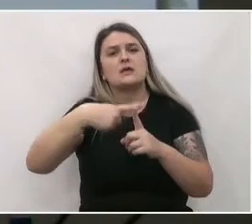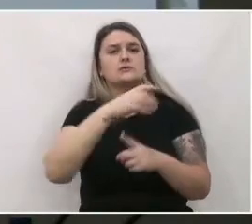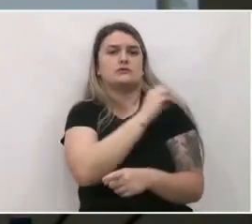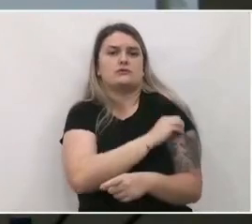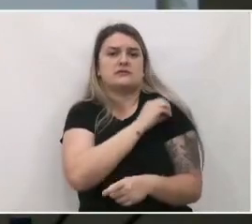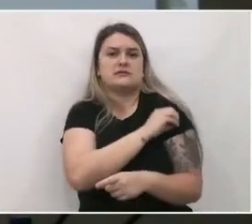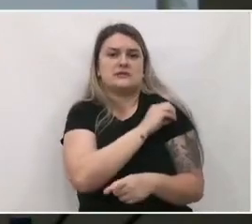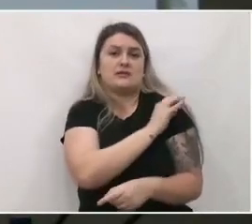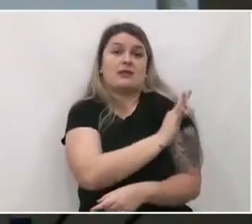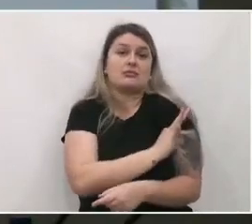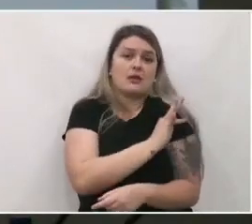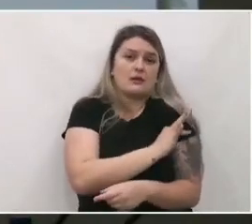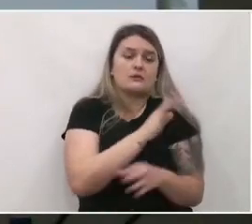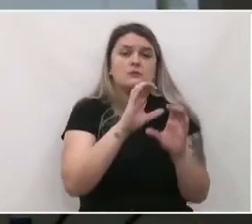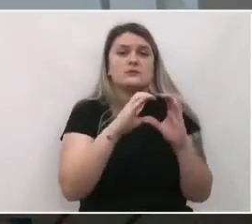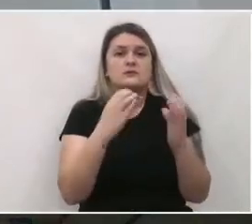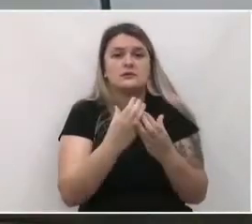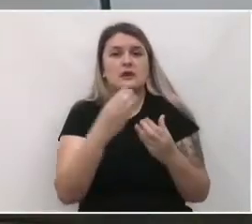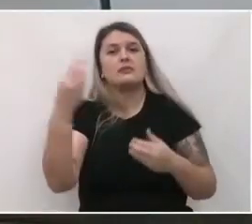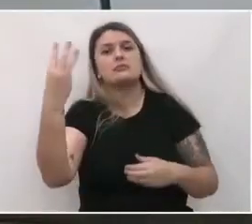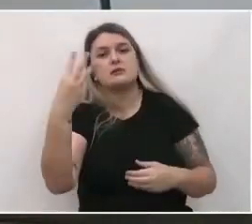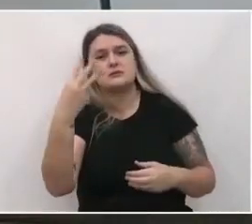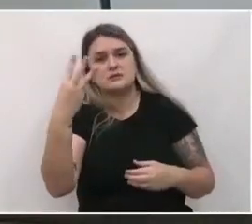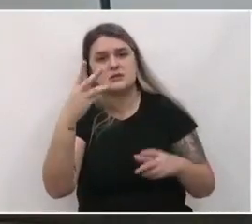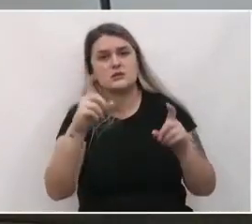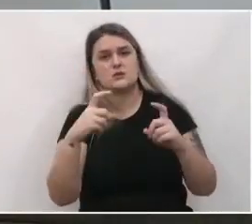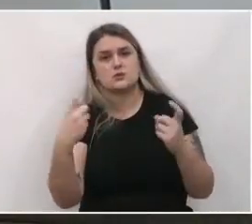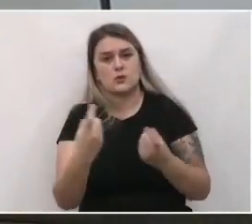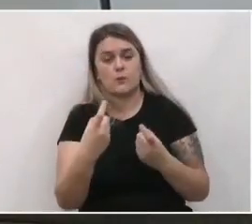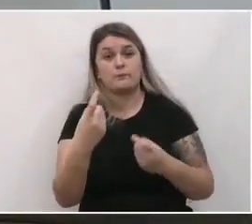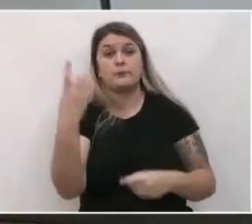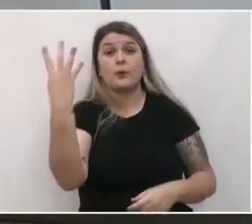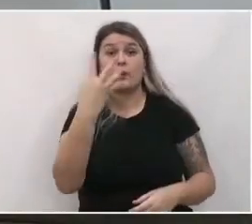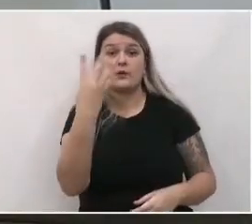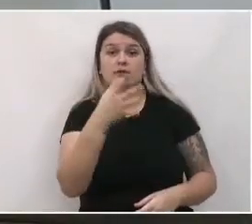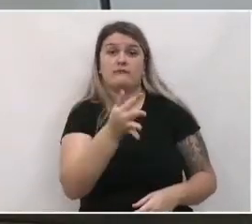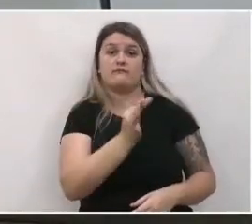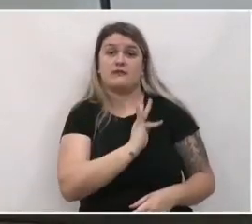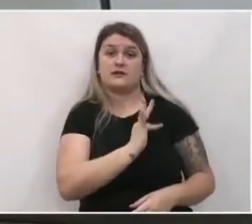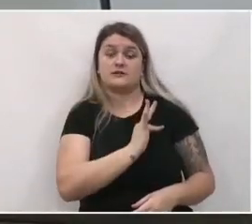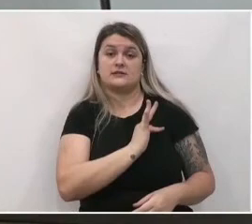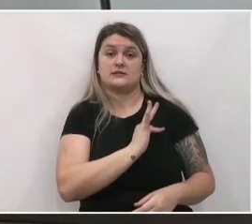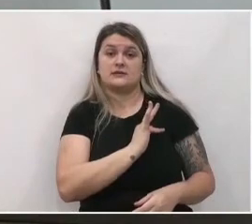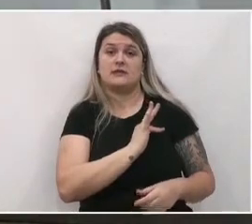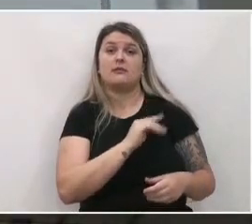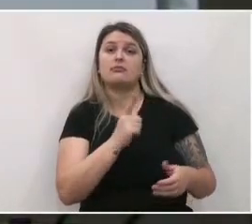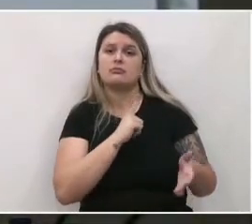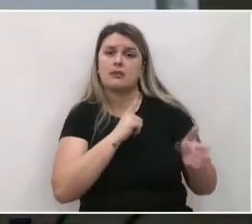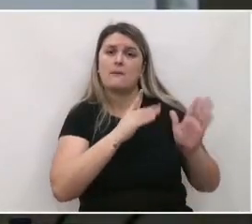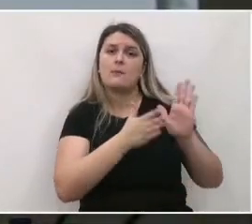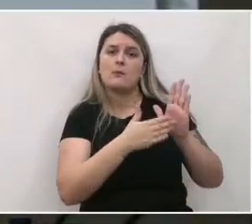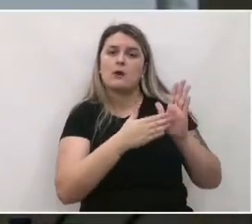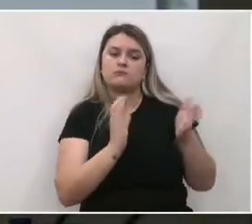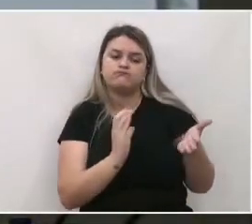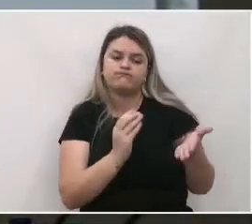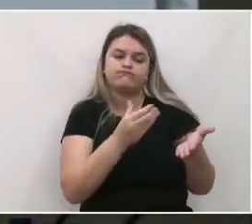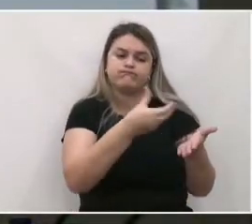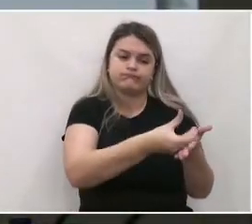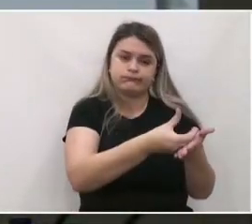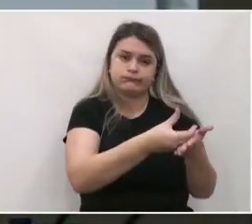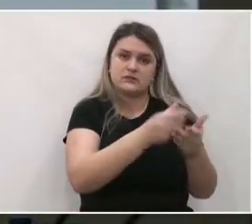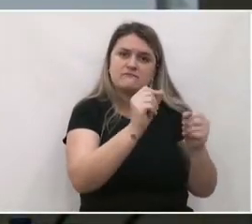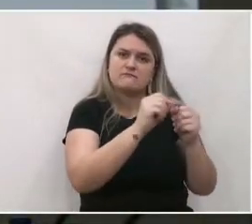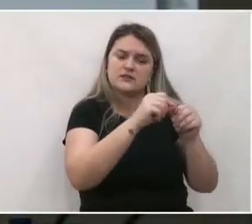e comunitária e a terceira audiência. E a quarta fase é onde tem o plano de ação e investimentos e a